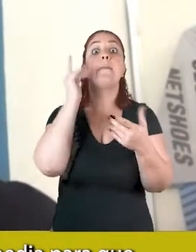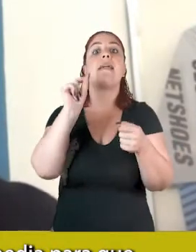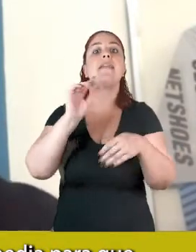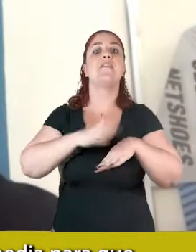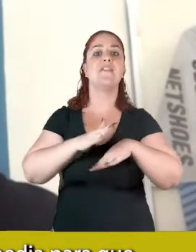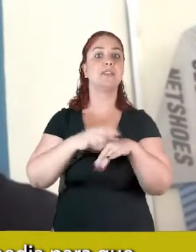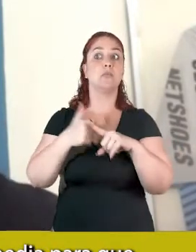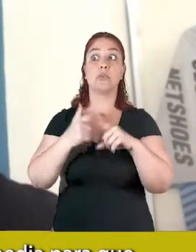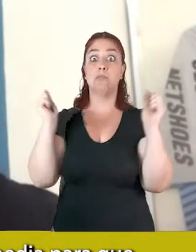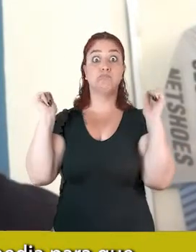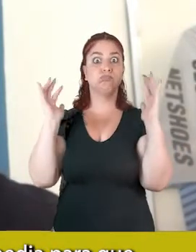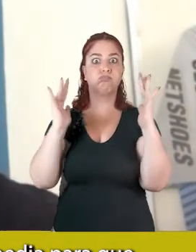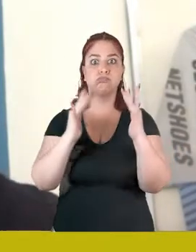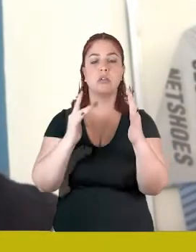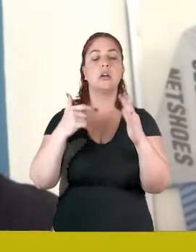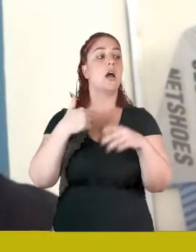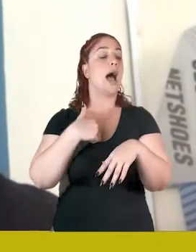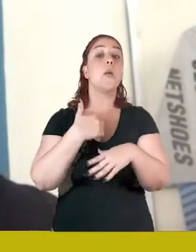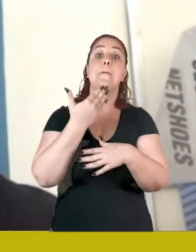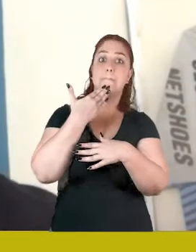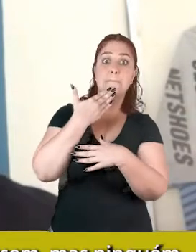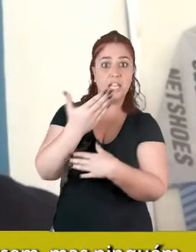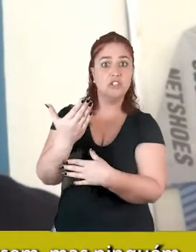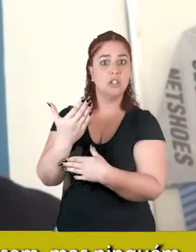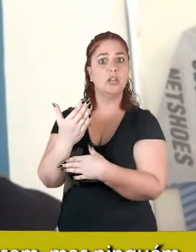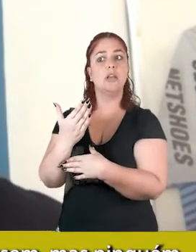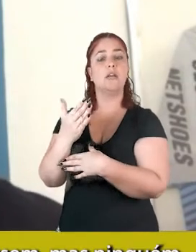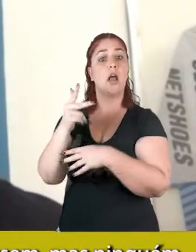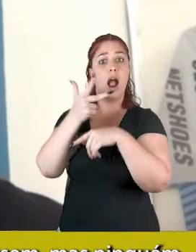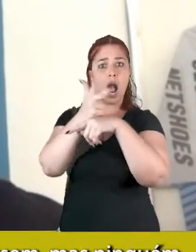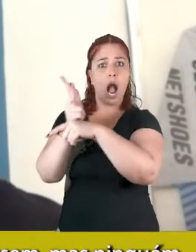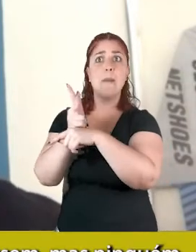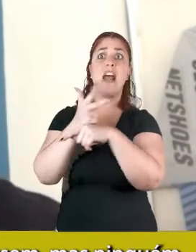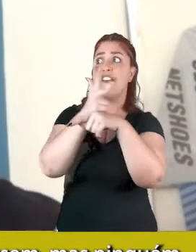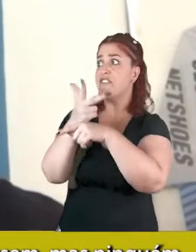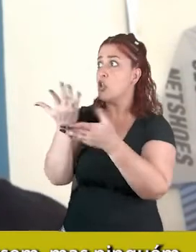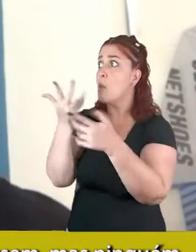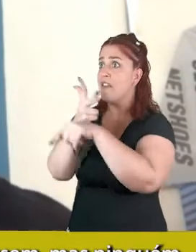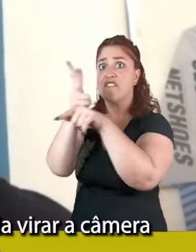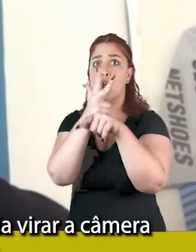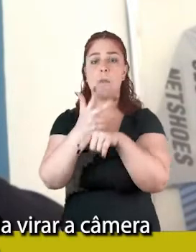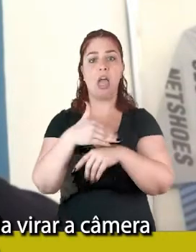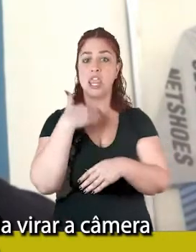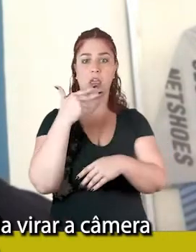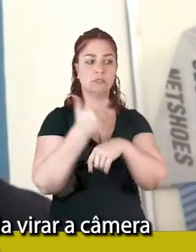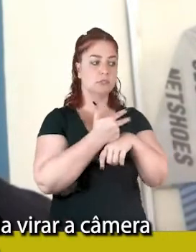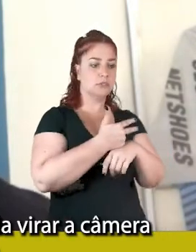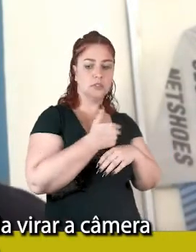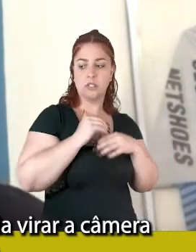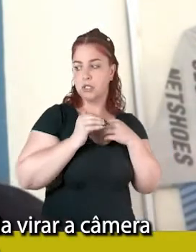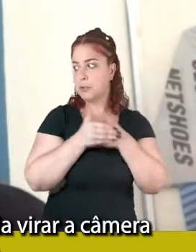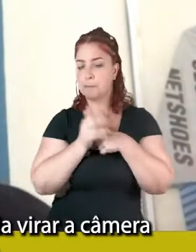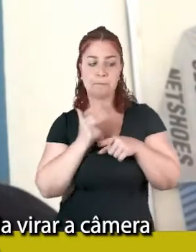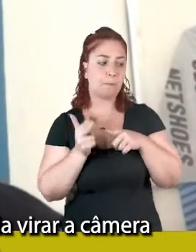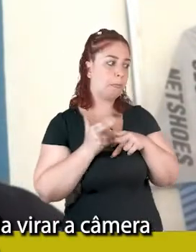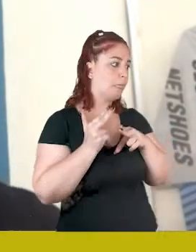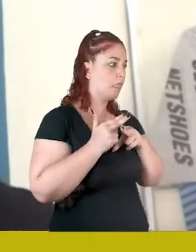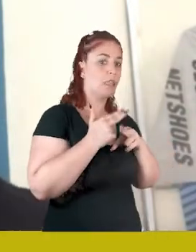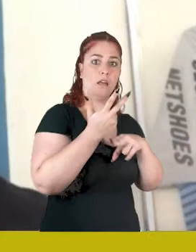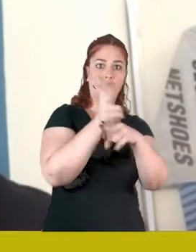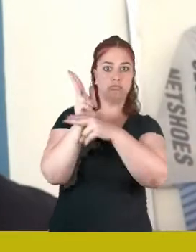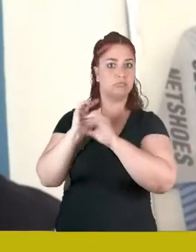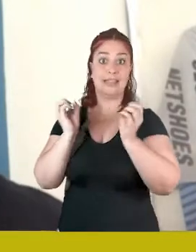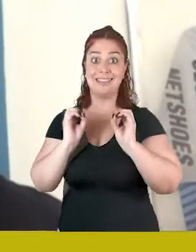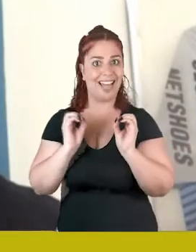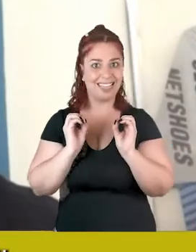cheio, e eu pedia pra que os câmeras filmassem e mostrassem, ninguém queria filmar, ninguém queria virar a câmera pra mostrar,